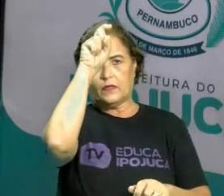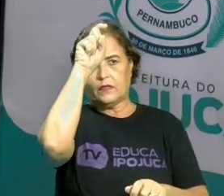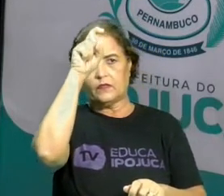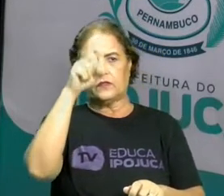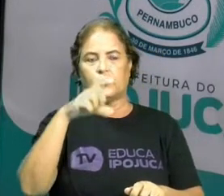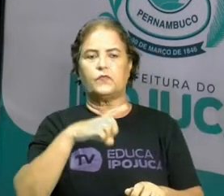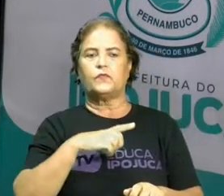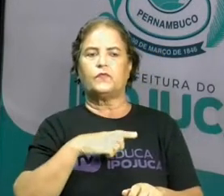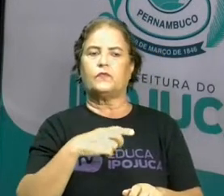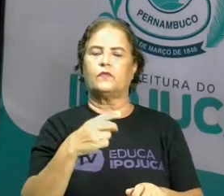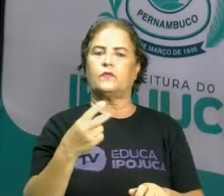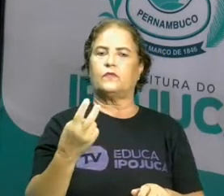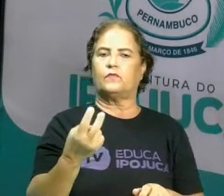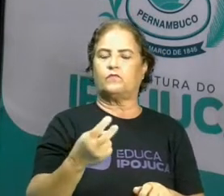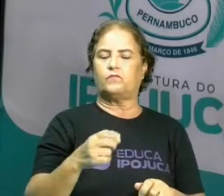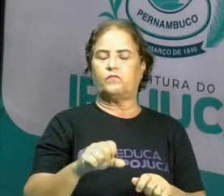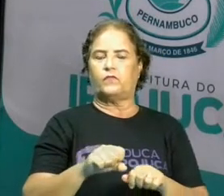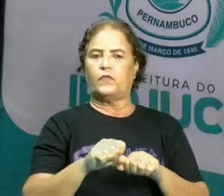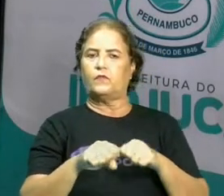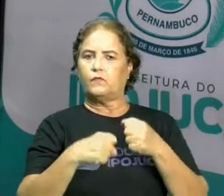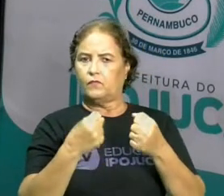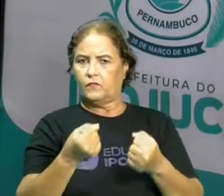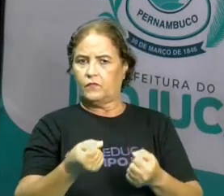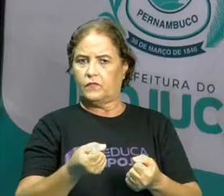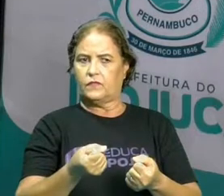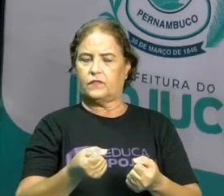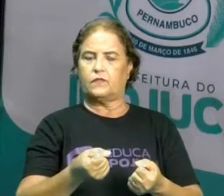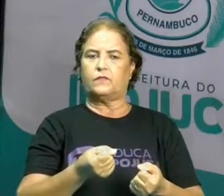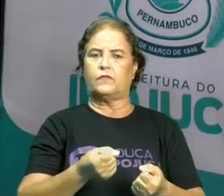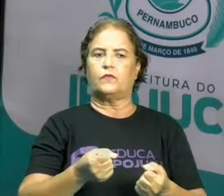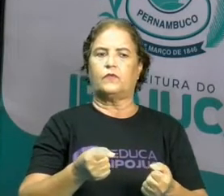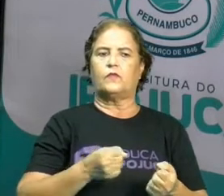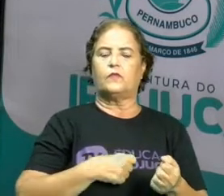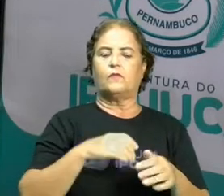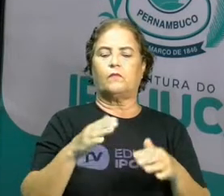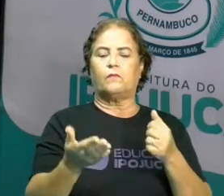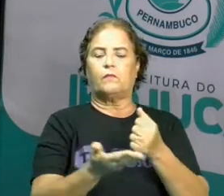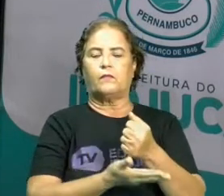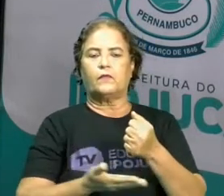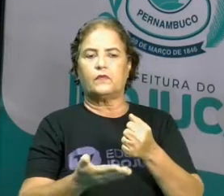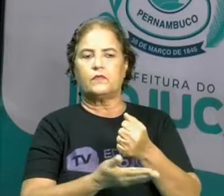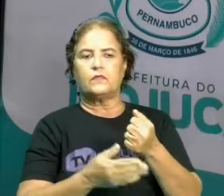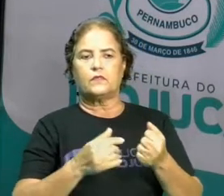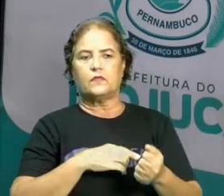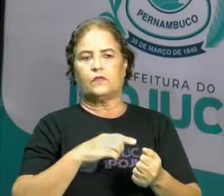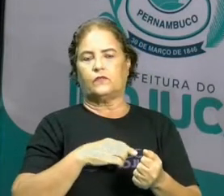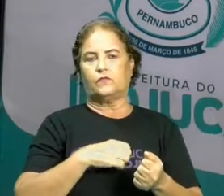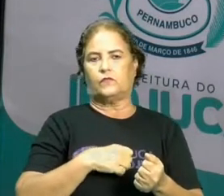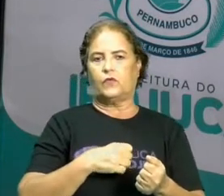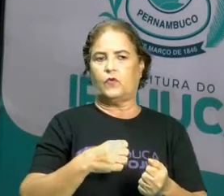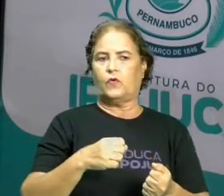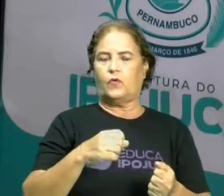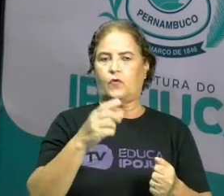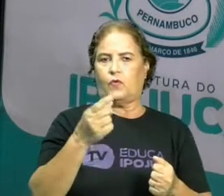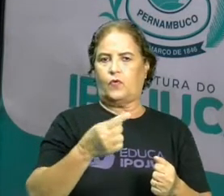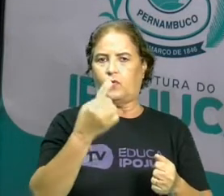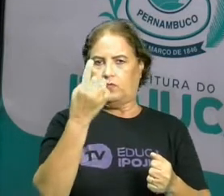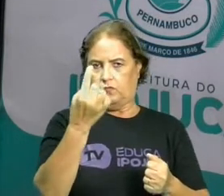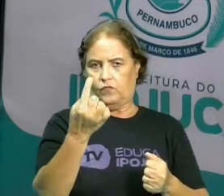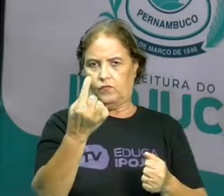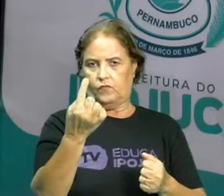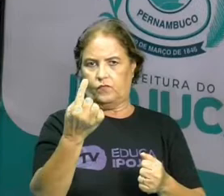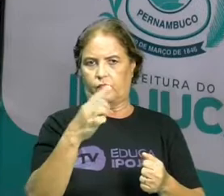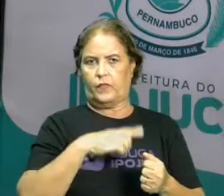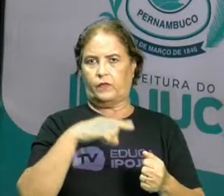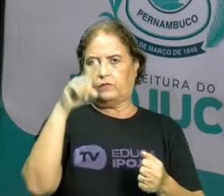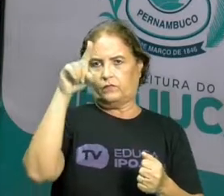e que ele está baseado em potências de dez. Pois é. O número um, representado pelo traço. O número